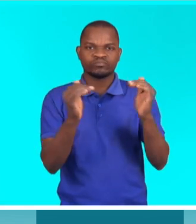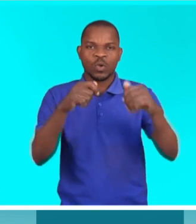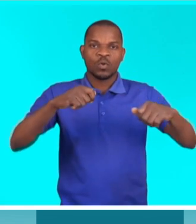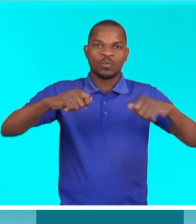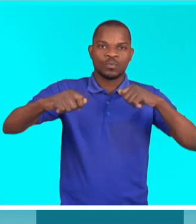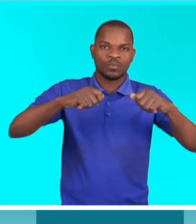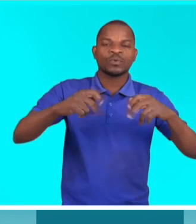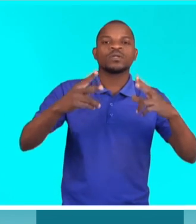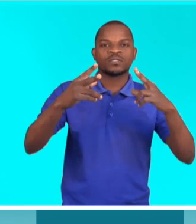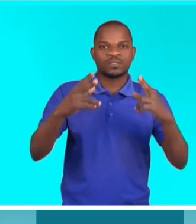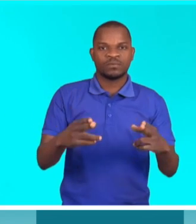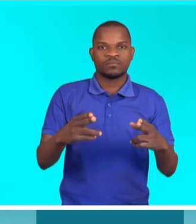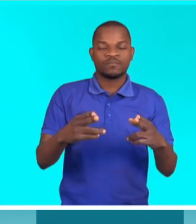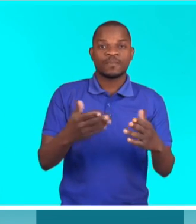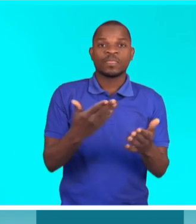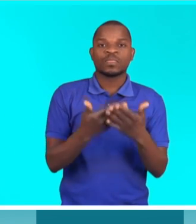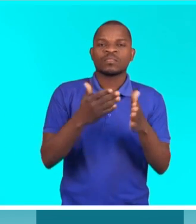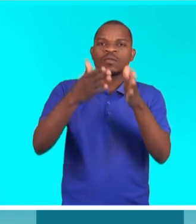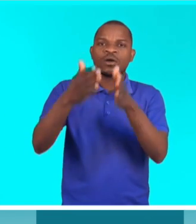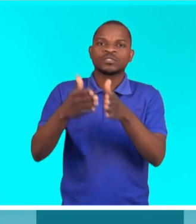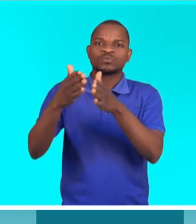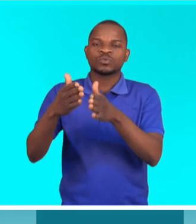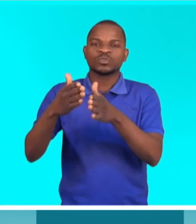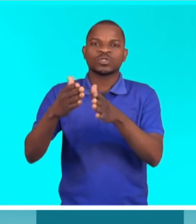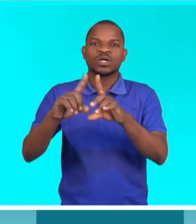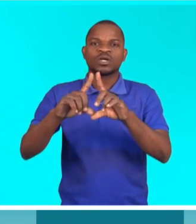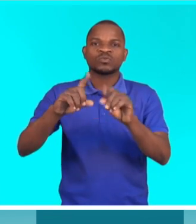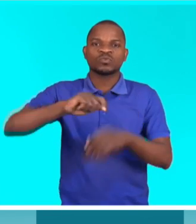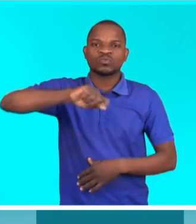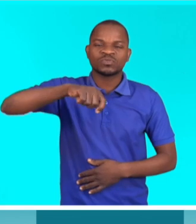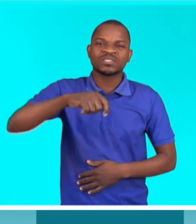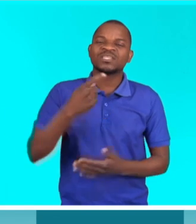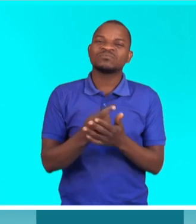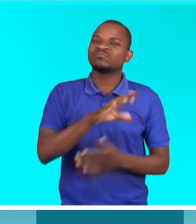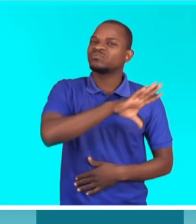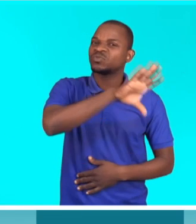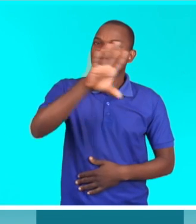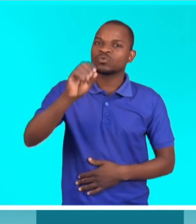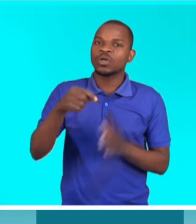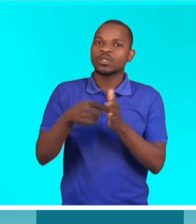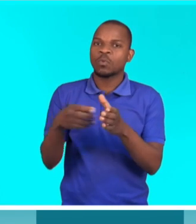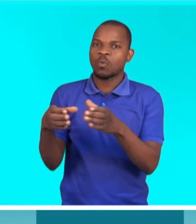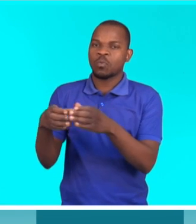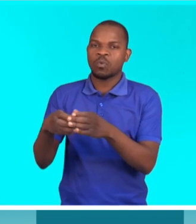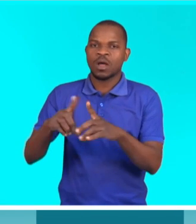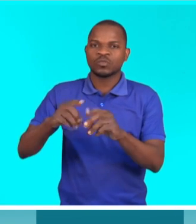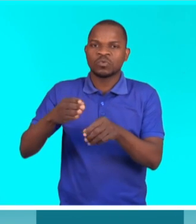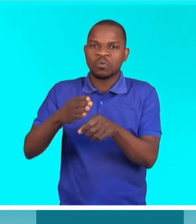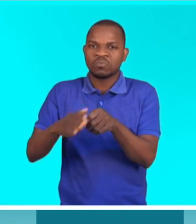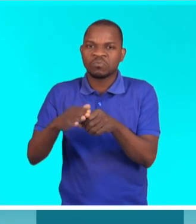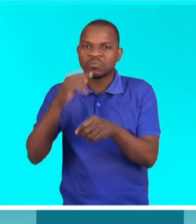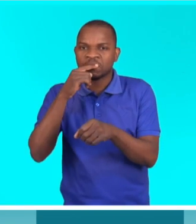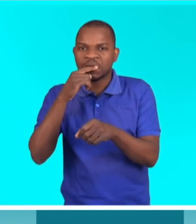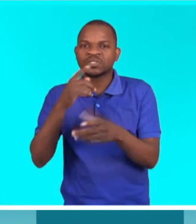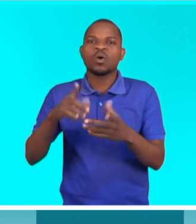porque nós aprendemos que o manipulador não é só quem corta tomate ou quem está na panela, é todo aquele que lida